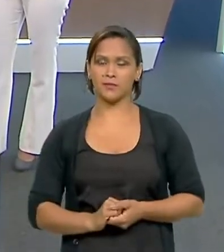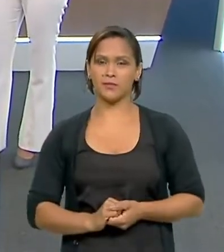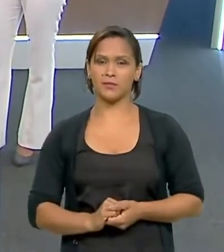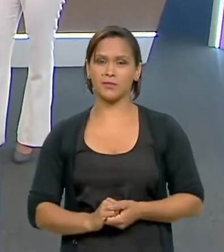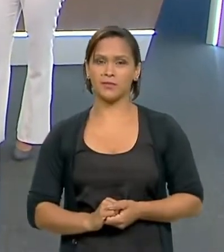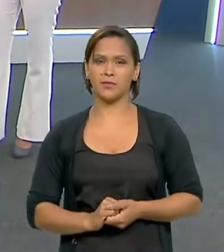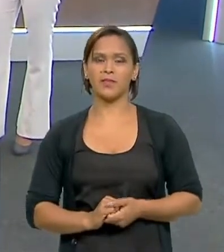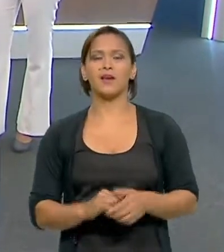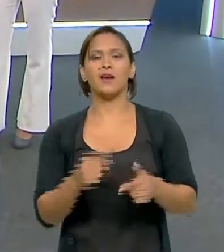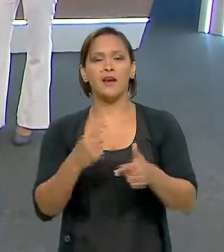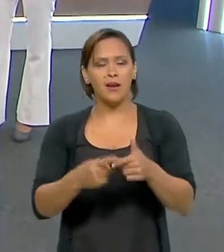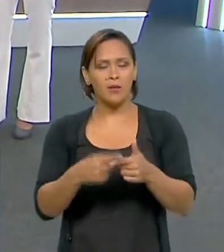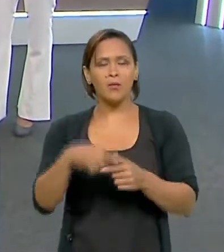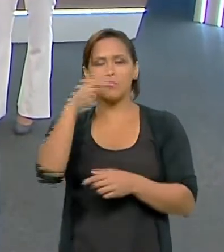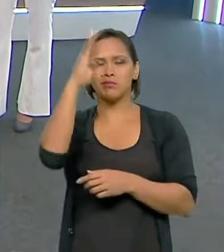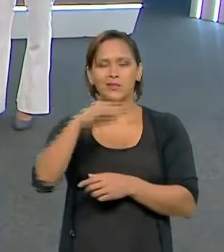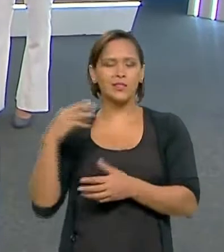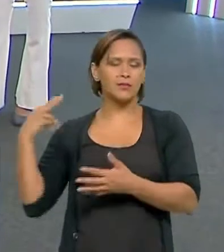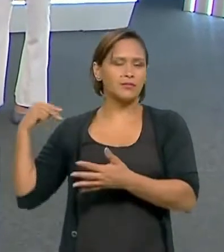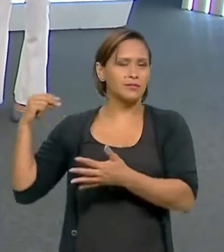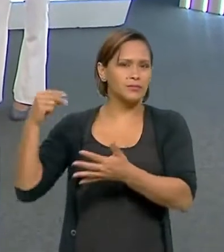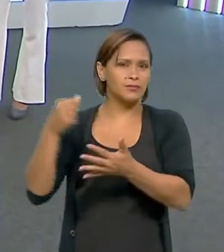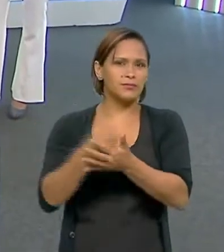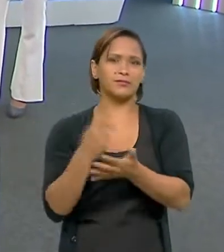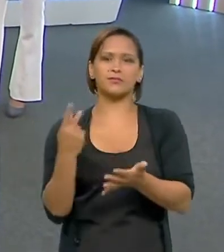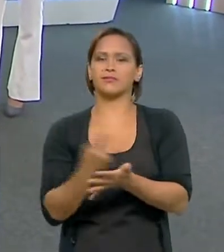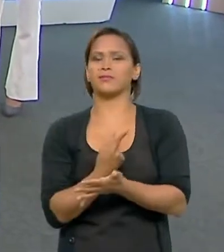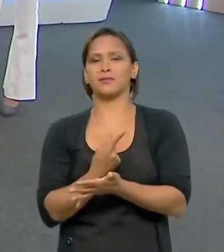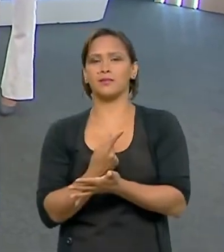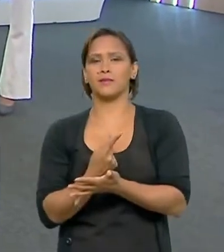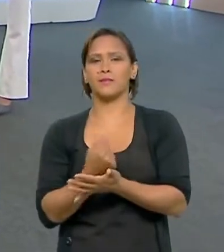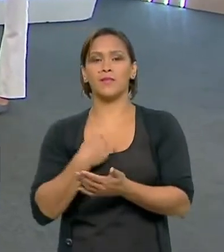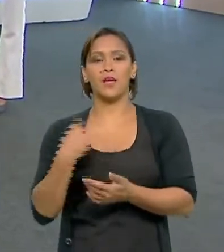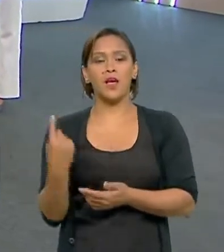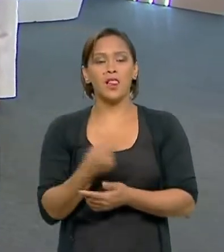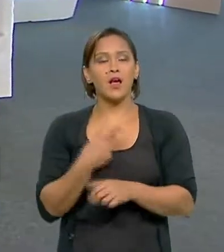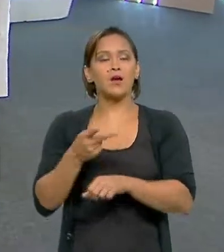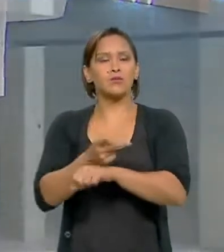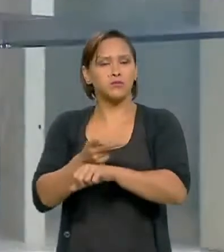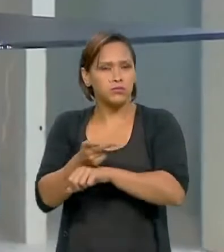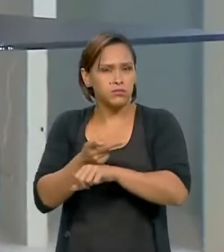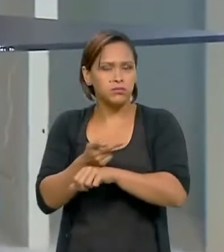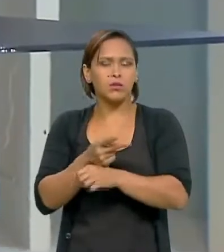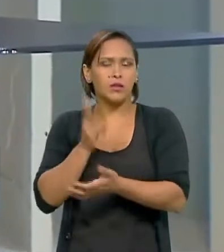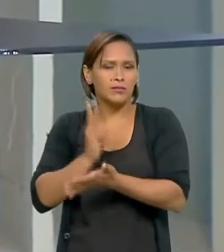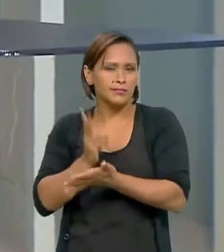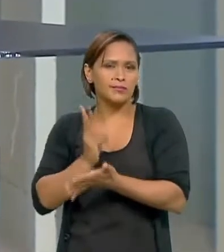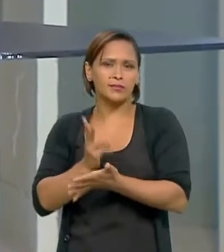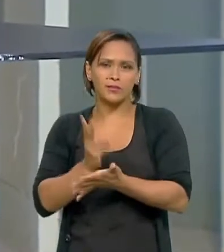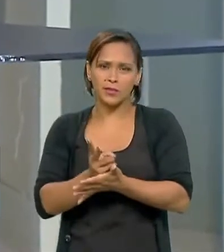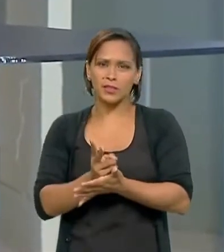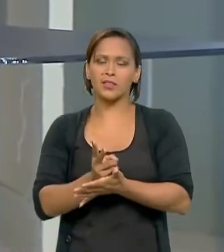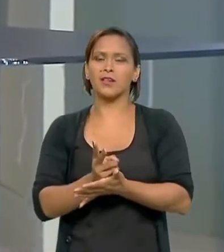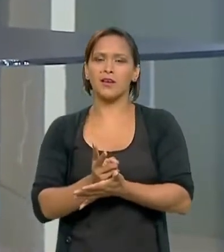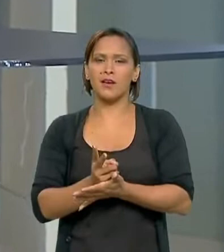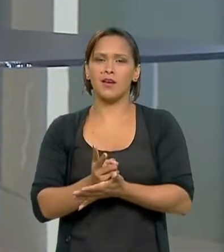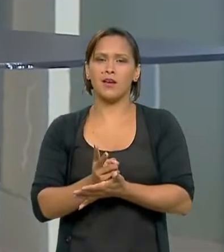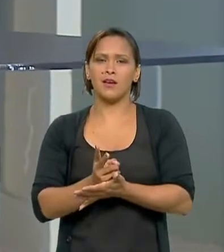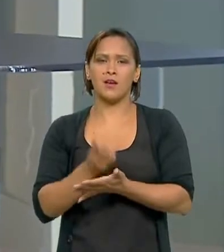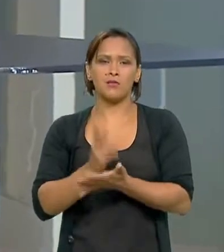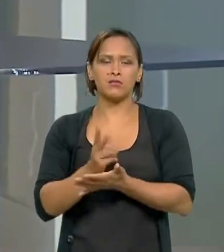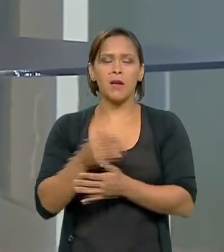É um problema para o Brasil há muito tempo. Nós estamos buscando desesperadamente